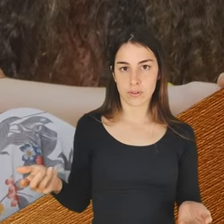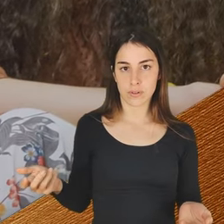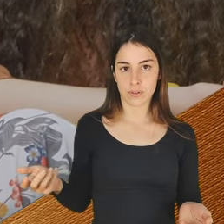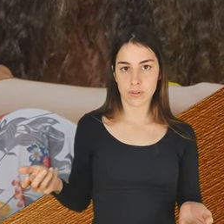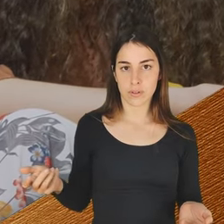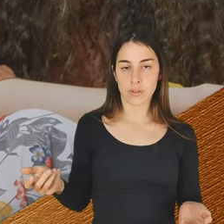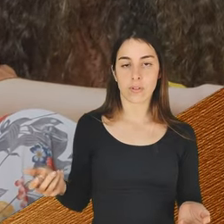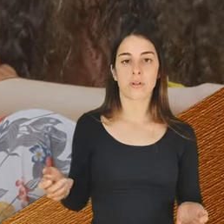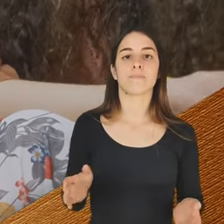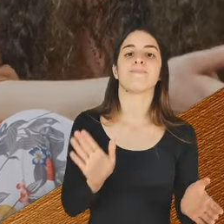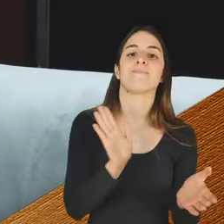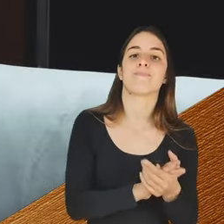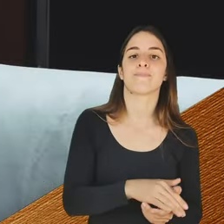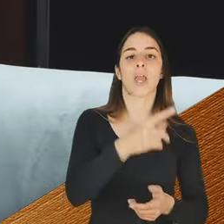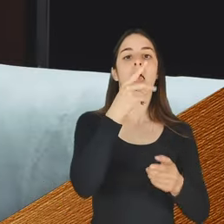Lambe-pissas?